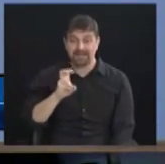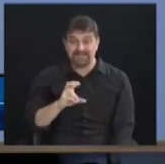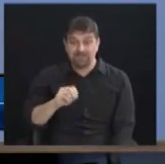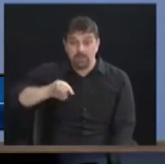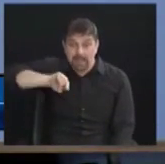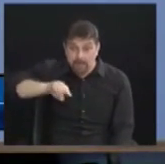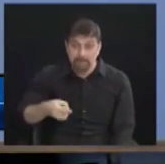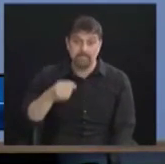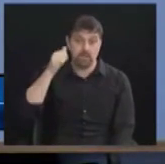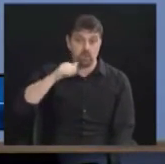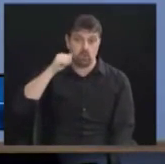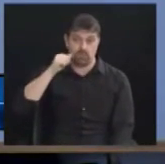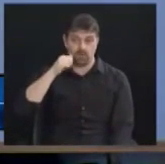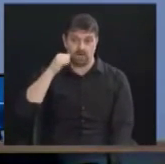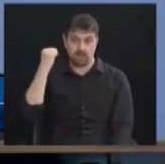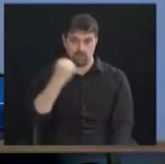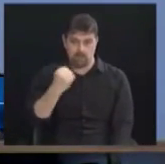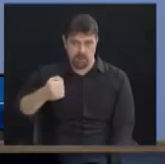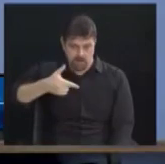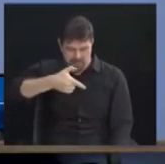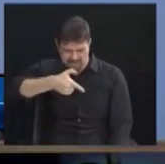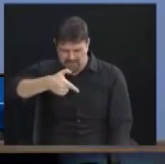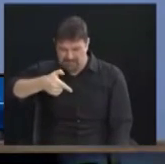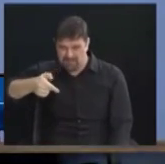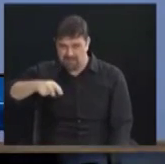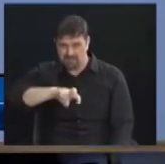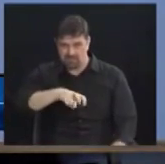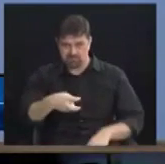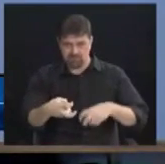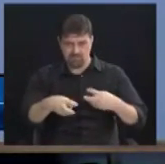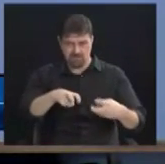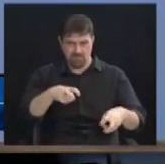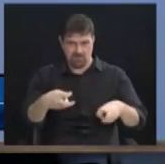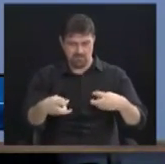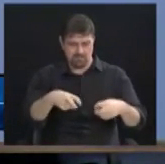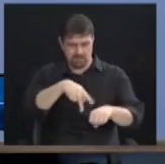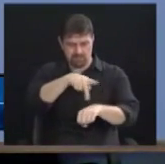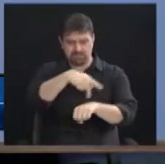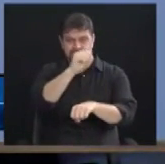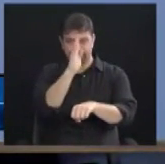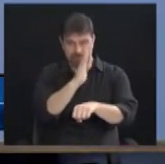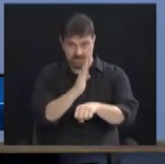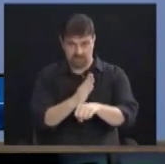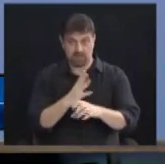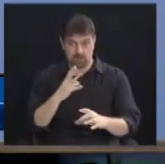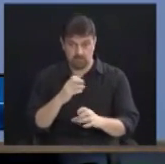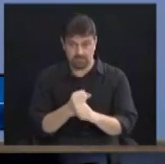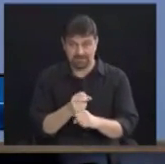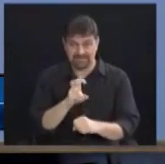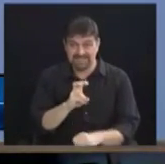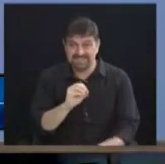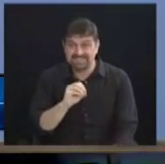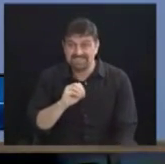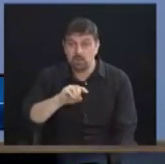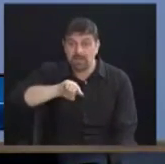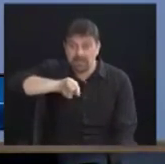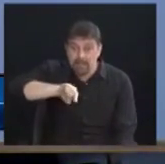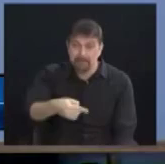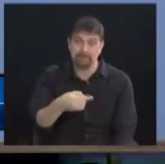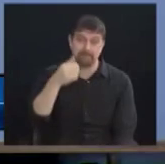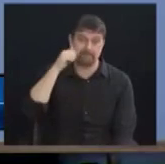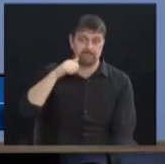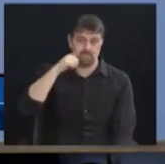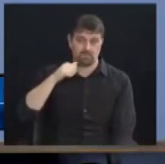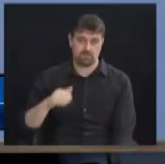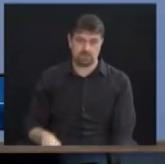Então não há como nós, de uma Câmara Municipal,